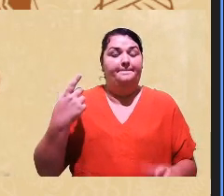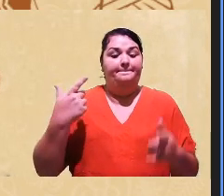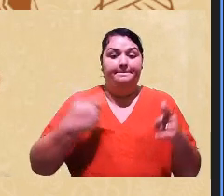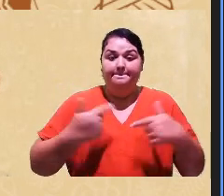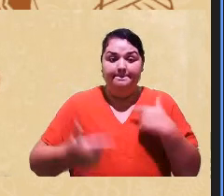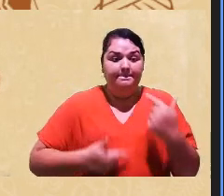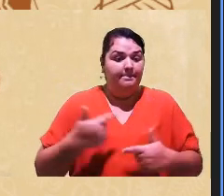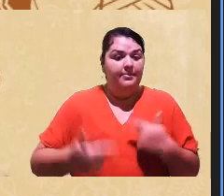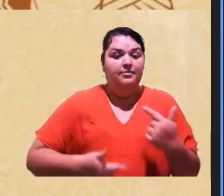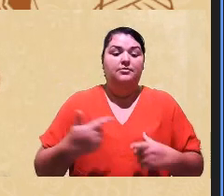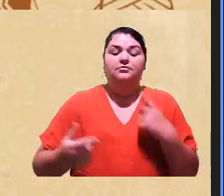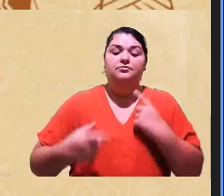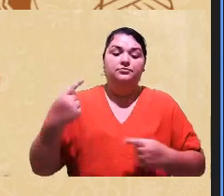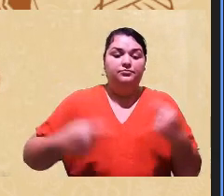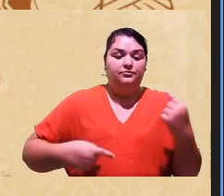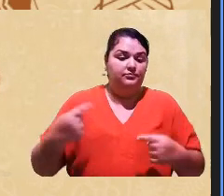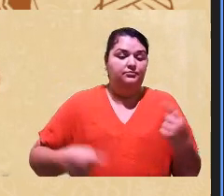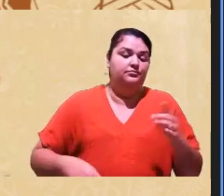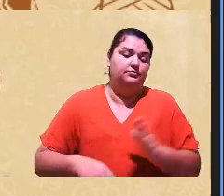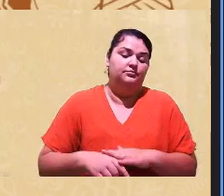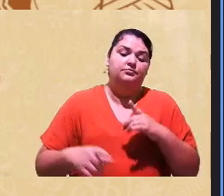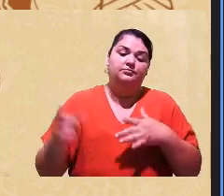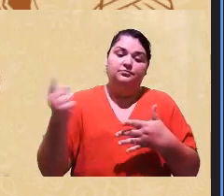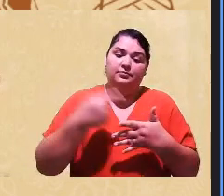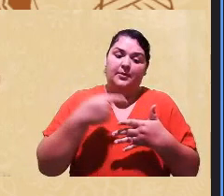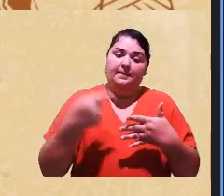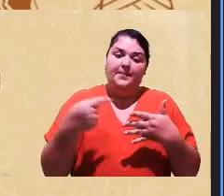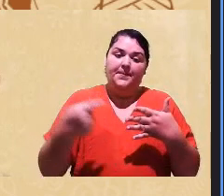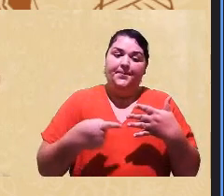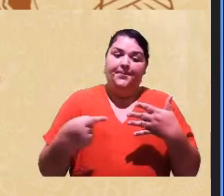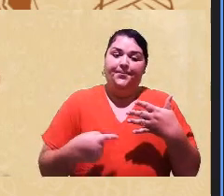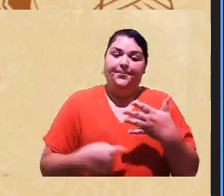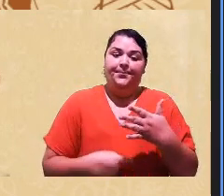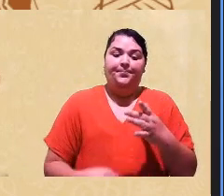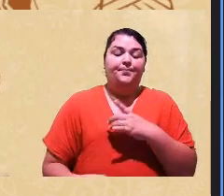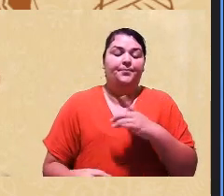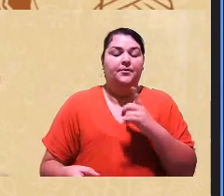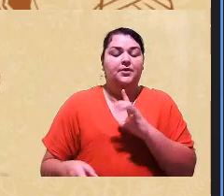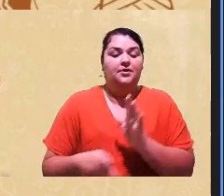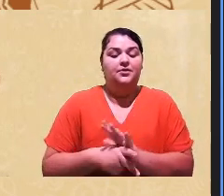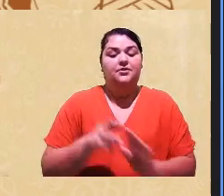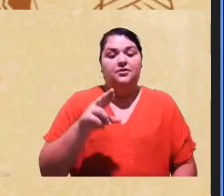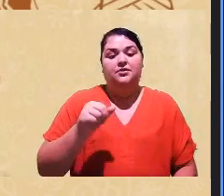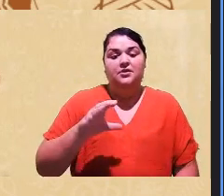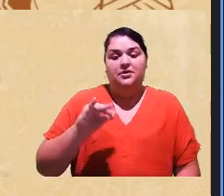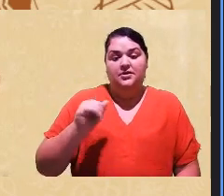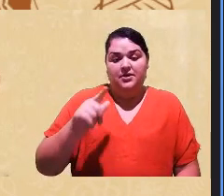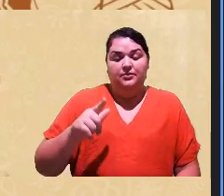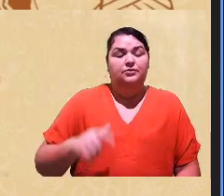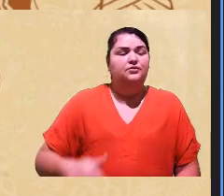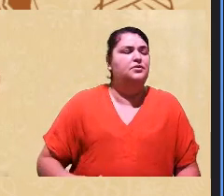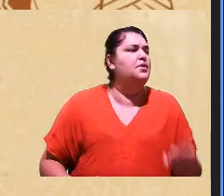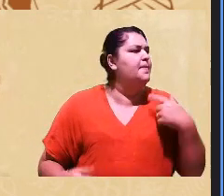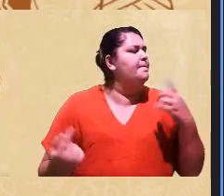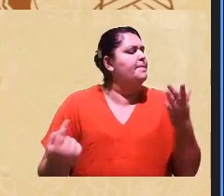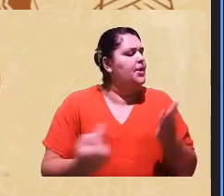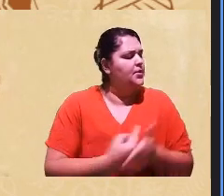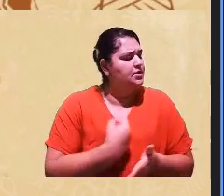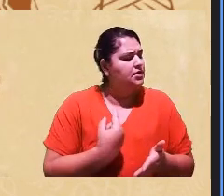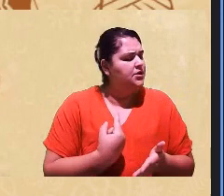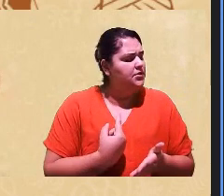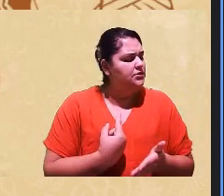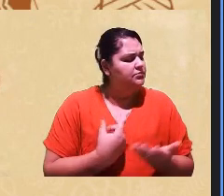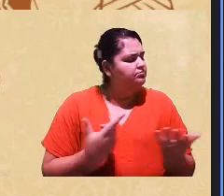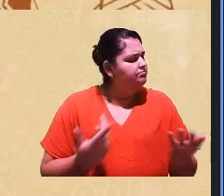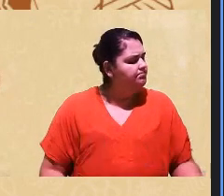discussões mais acentuadas relacionadas a questões étnicos raciais e aí eu ficava me perguntando poxa porque que na